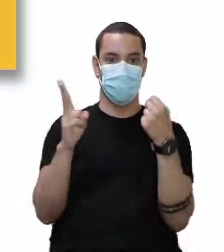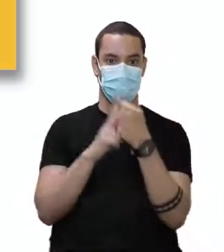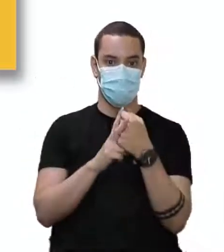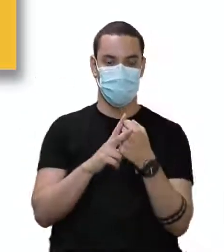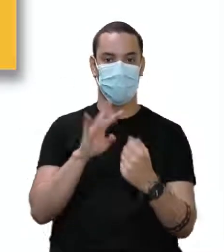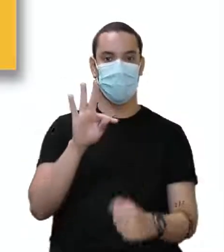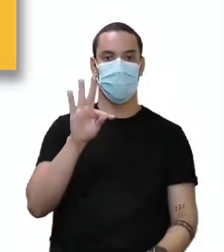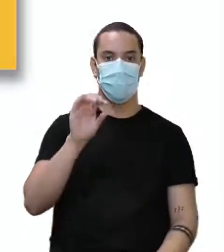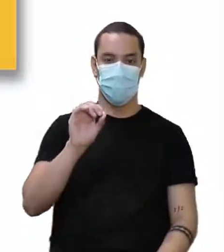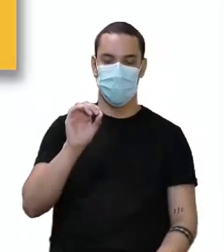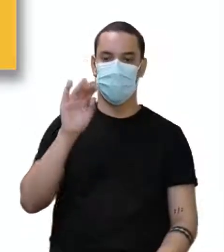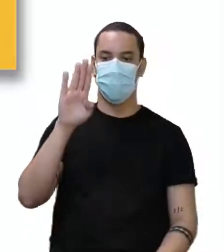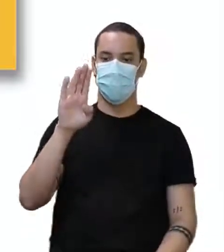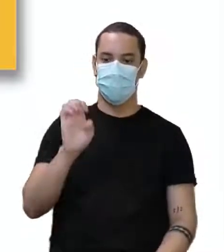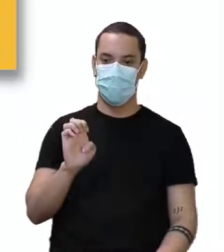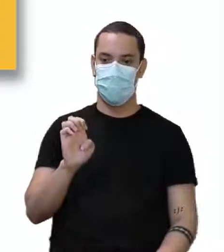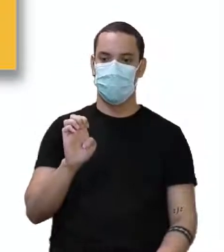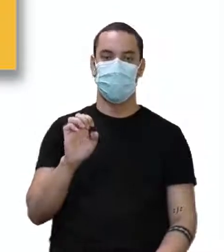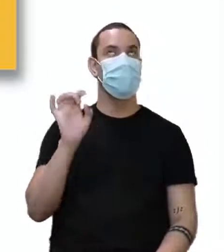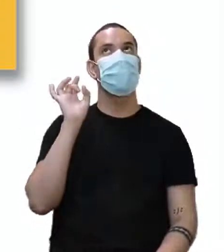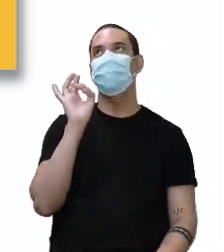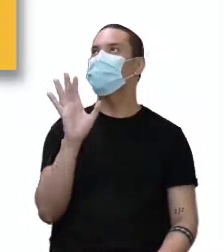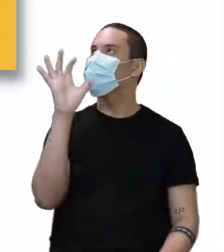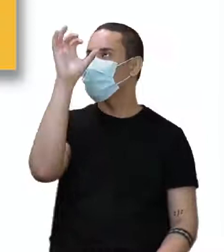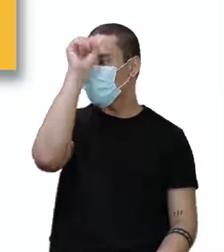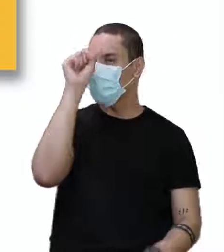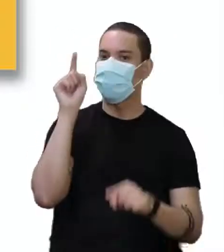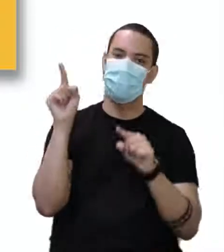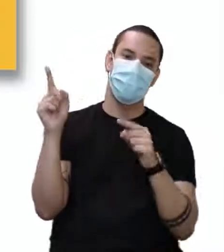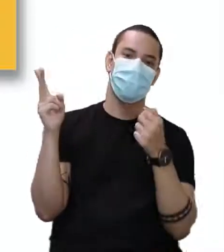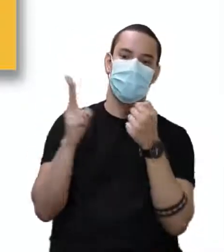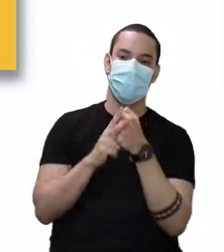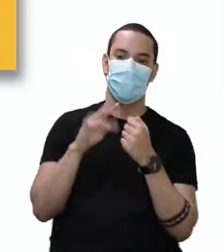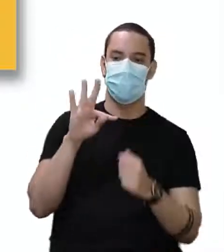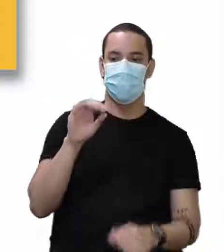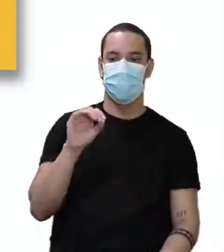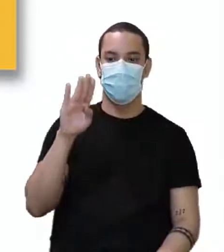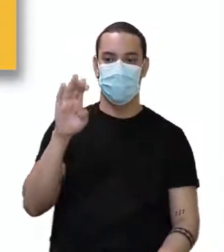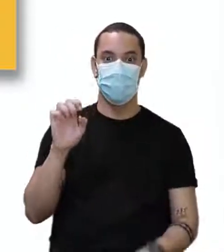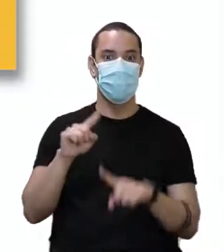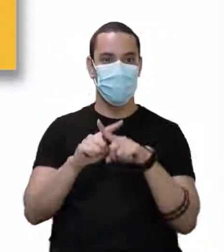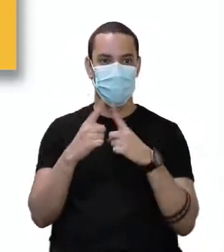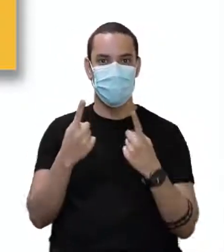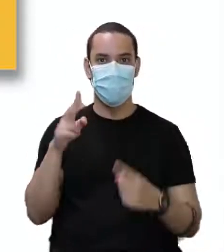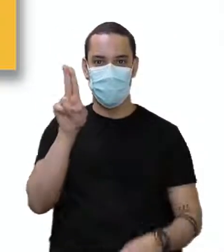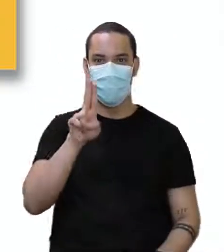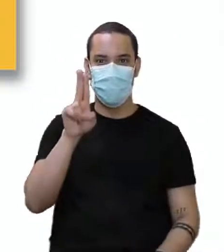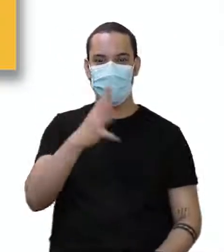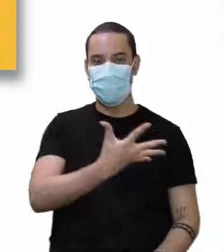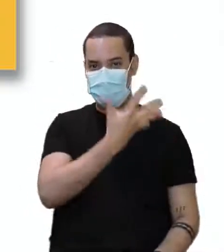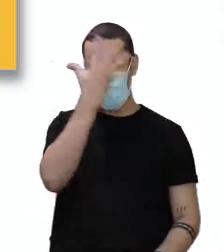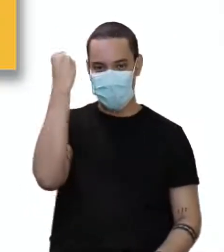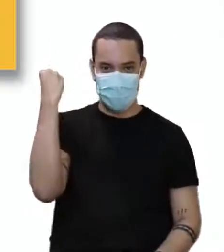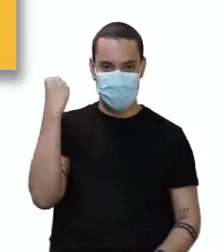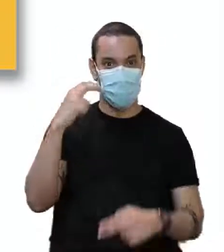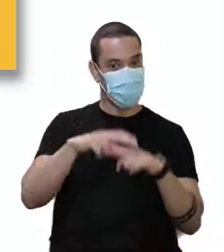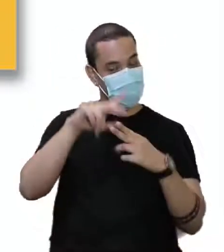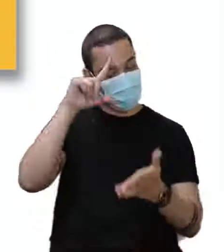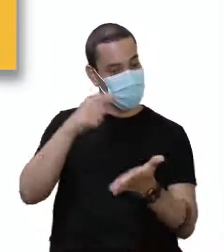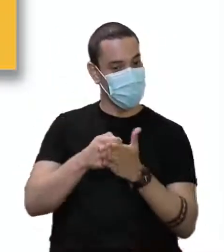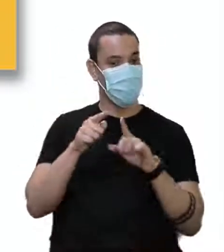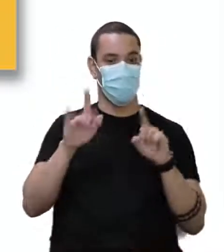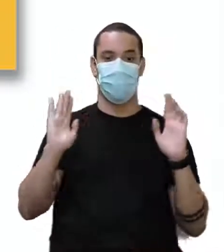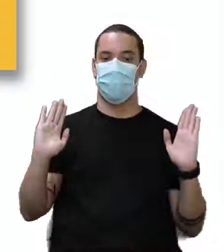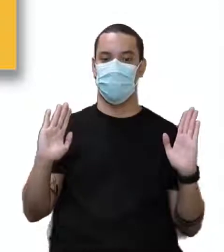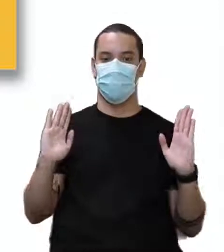to be, que a galera sabe falar. Eu só aprendo o verbo to be. Porém, quando é para usar, ele já esquece, né? Então, decidam-se aí.